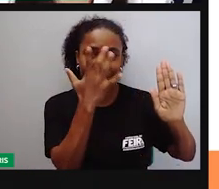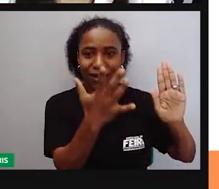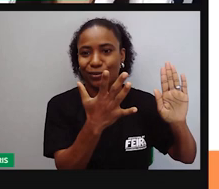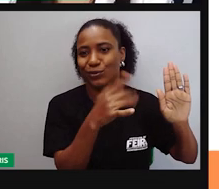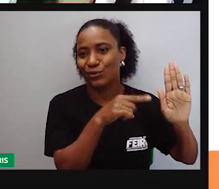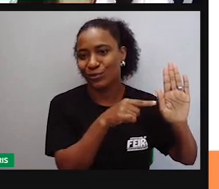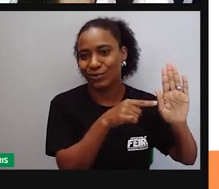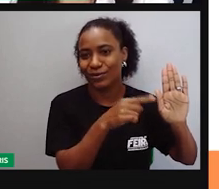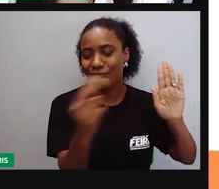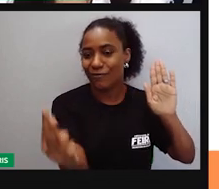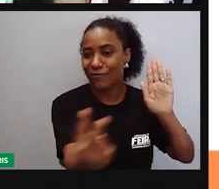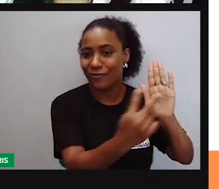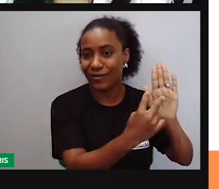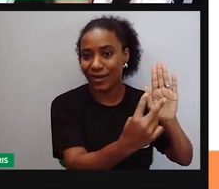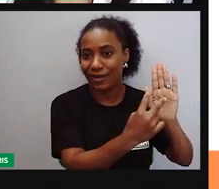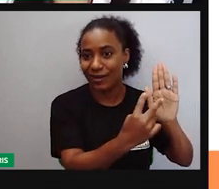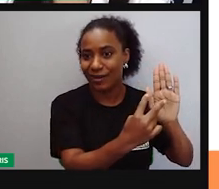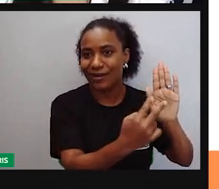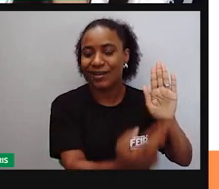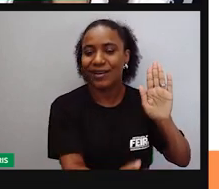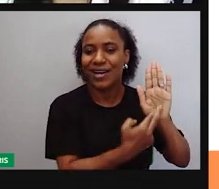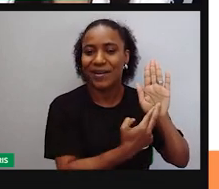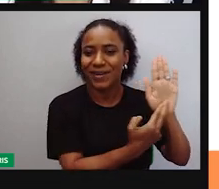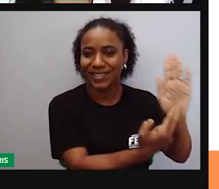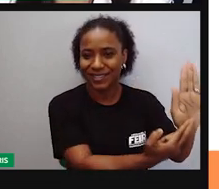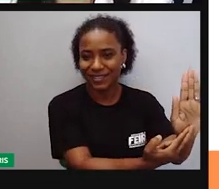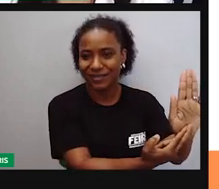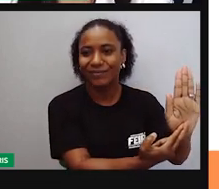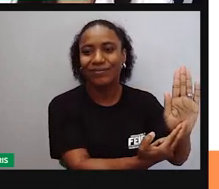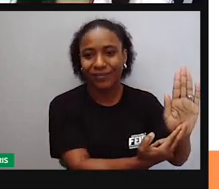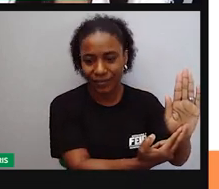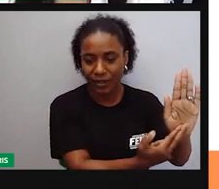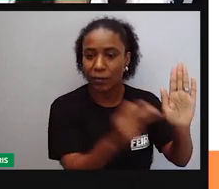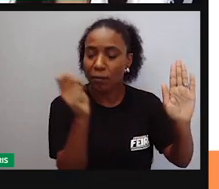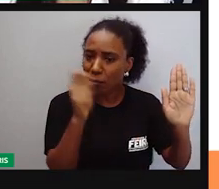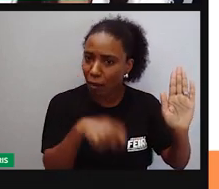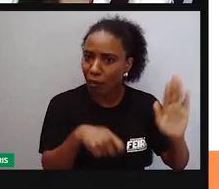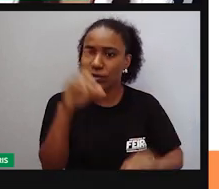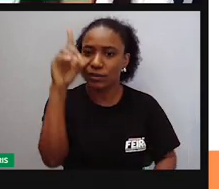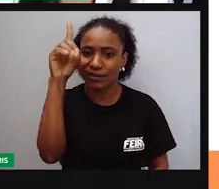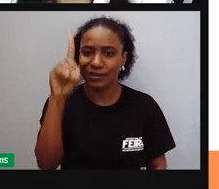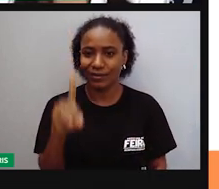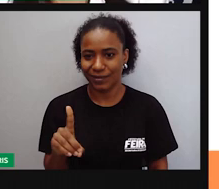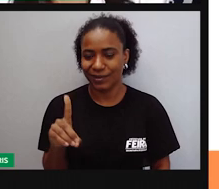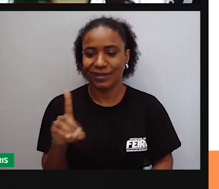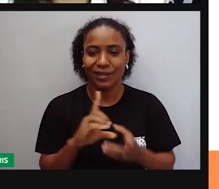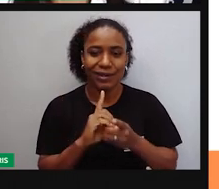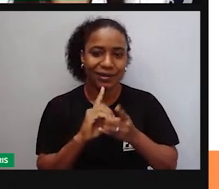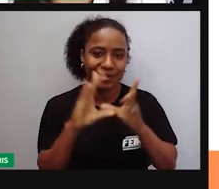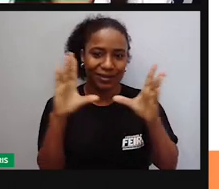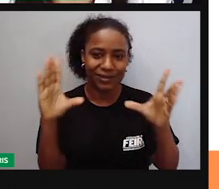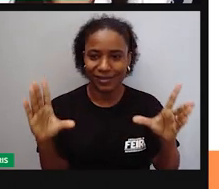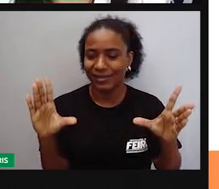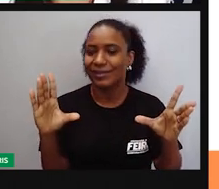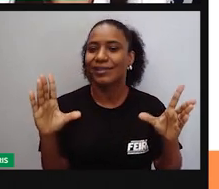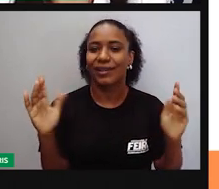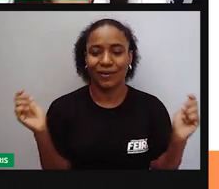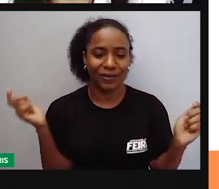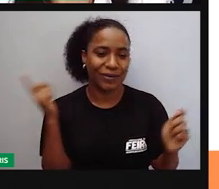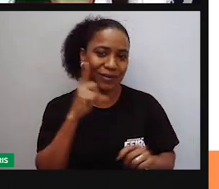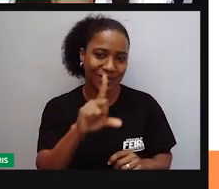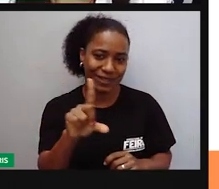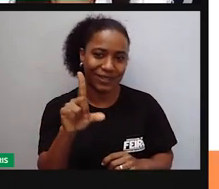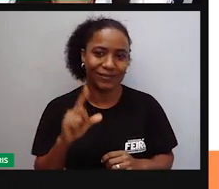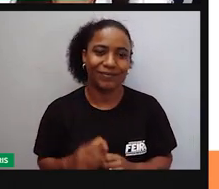representação muito maior. E aí o exercício da democracia, o acontecer da democracia se torna